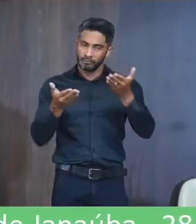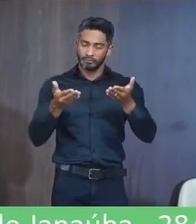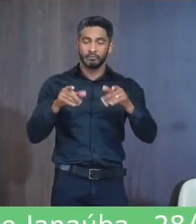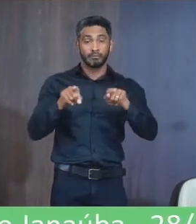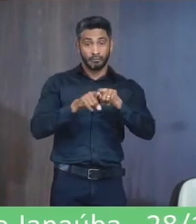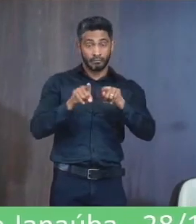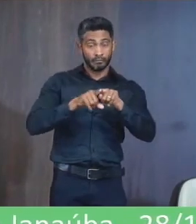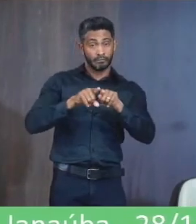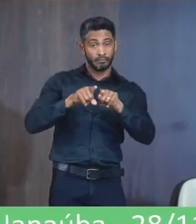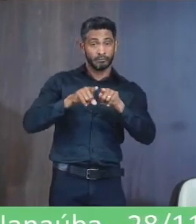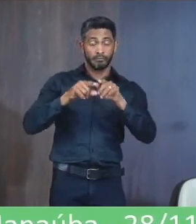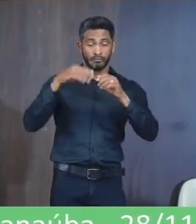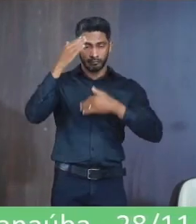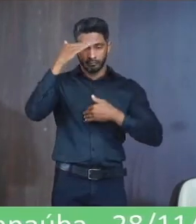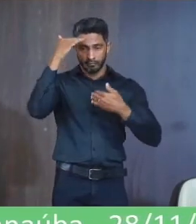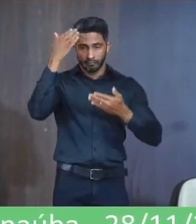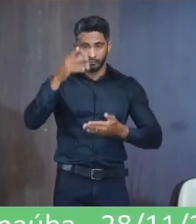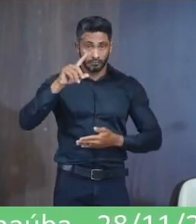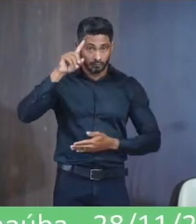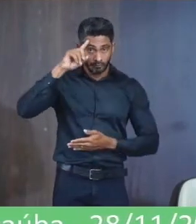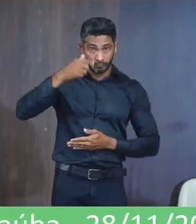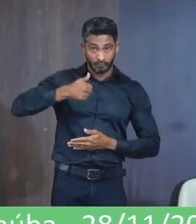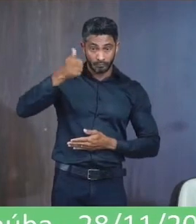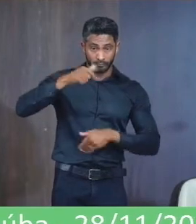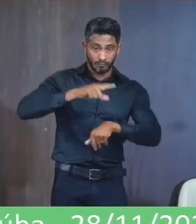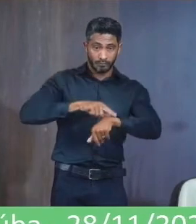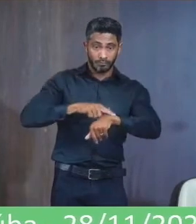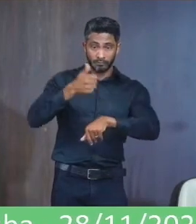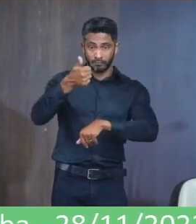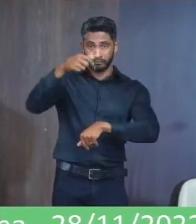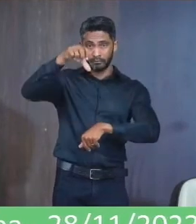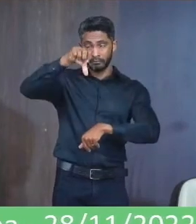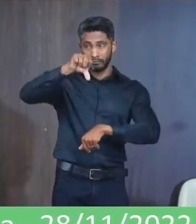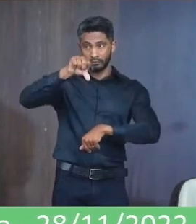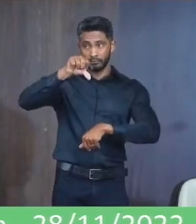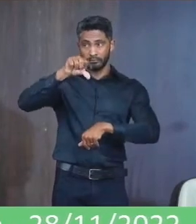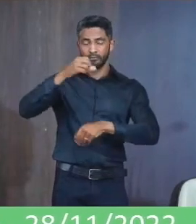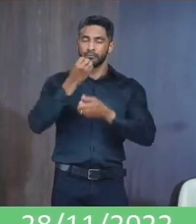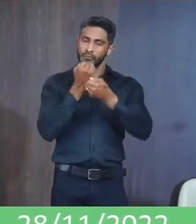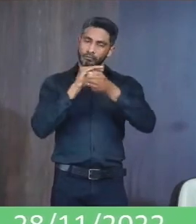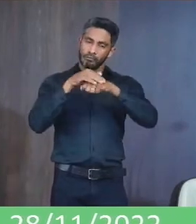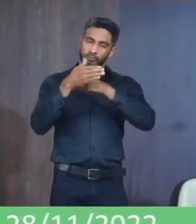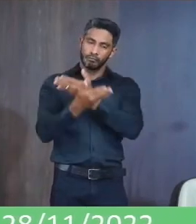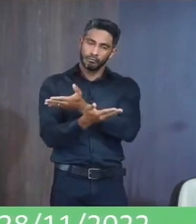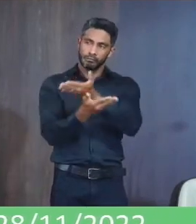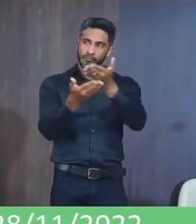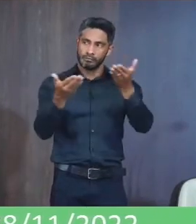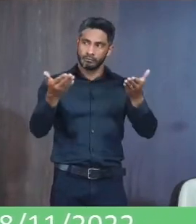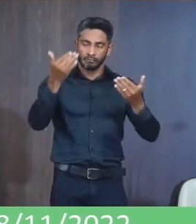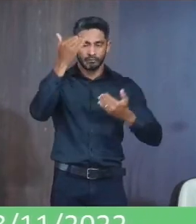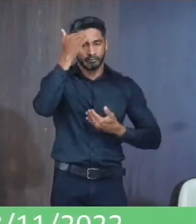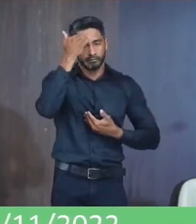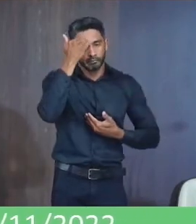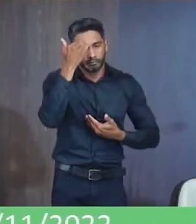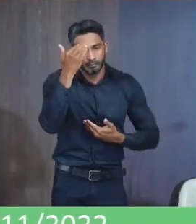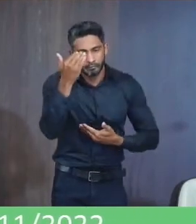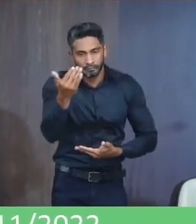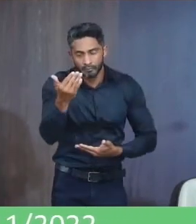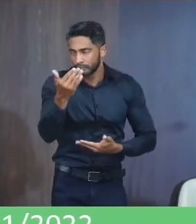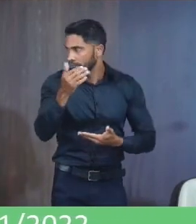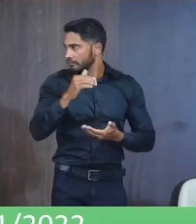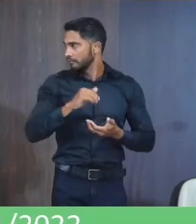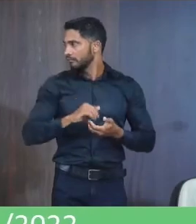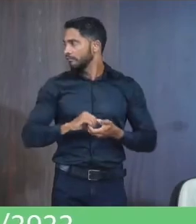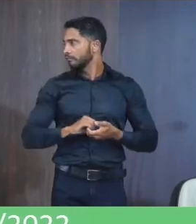moção com congratulação dia 1º às 19 horas uma boa noite a todos o público que nos assiste e